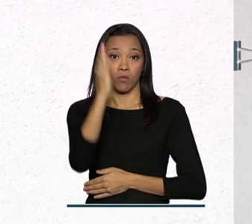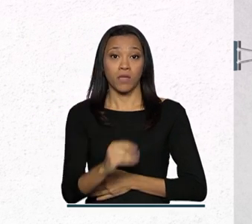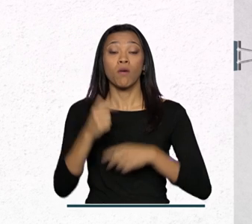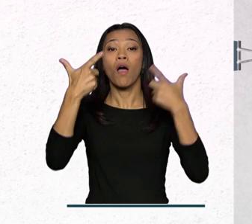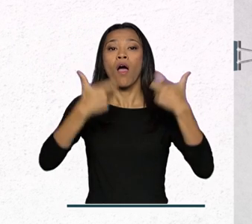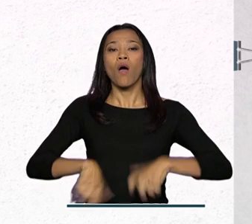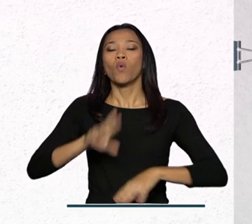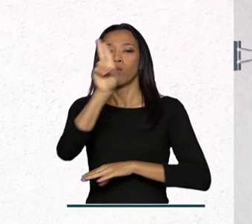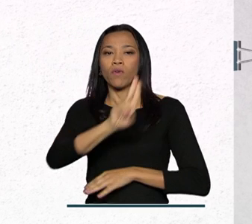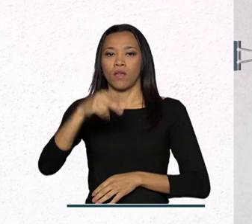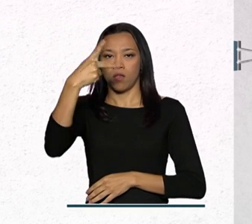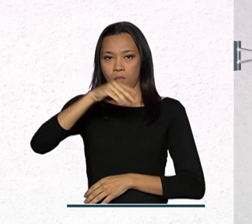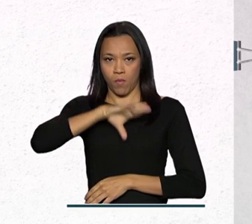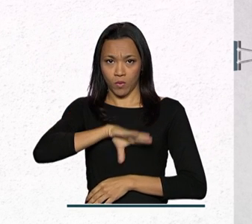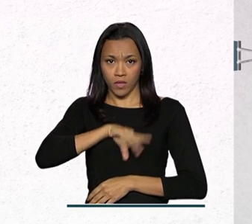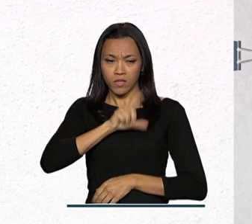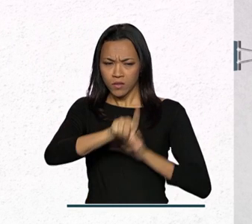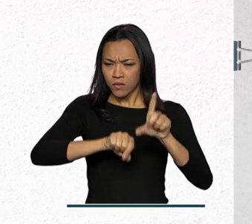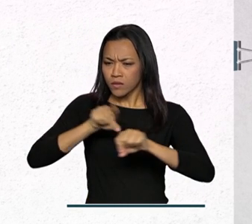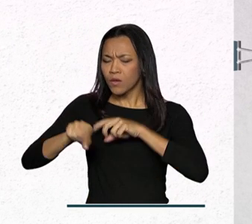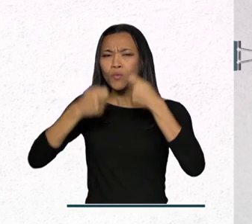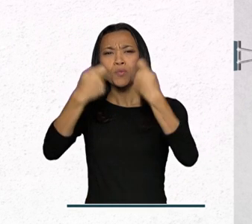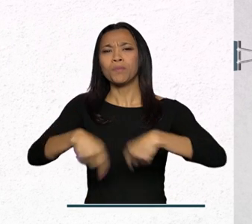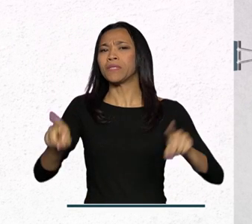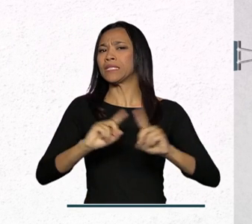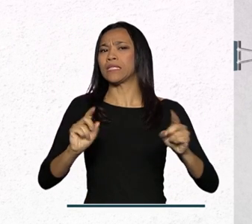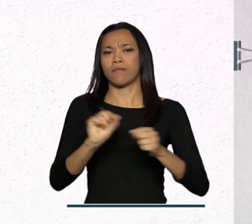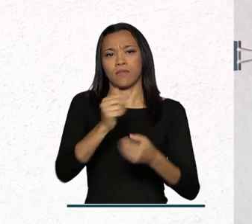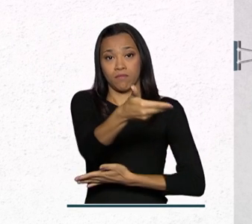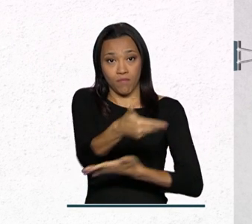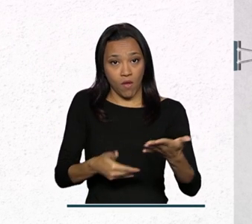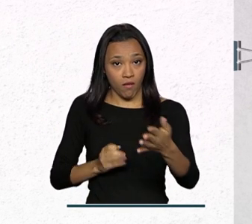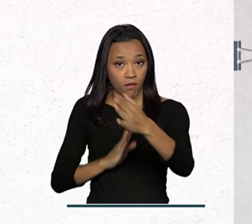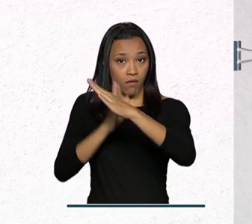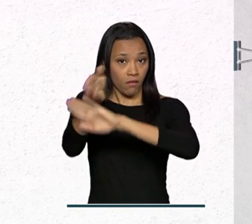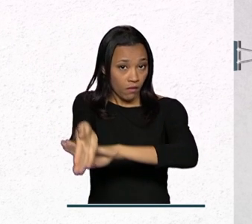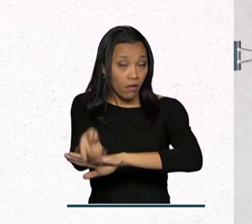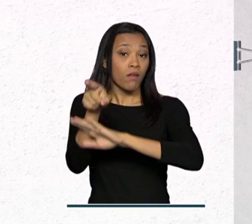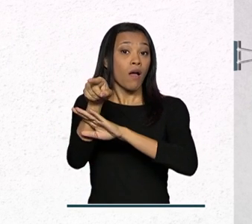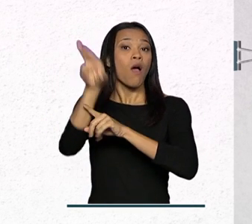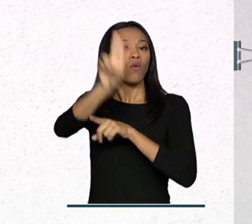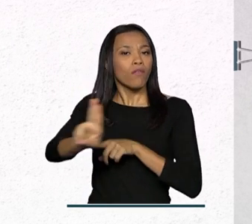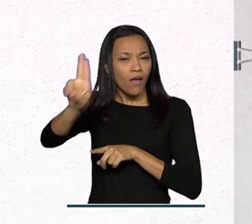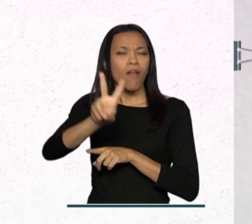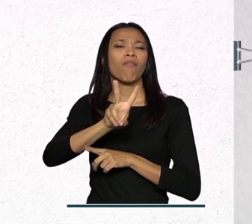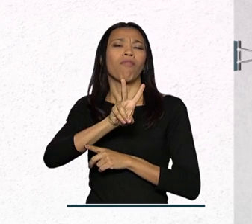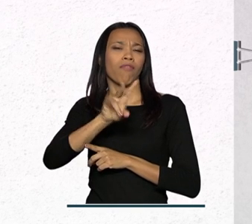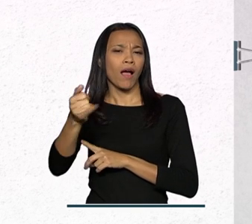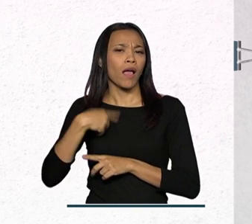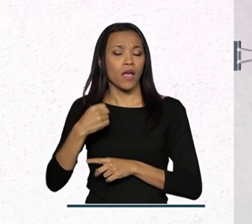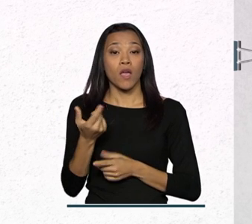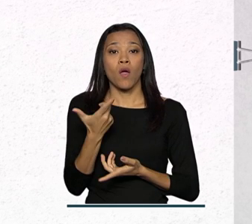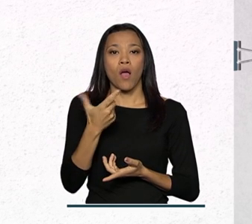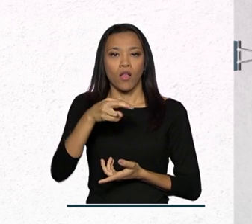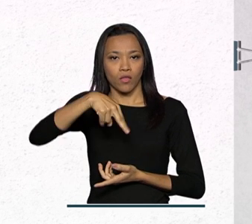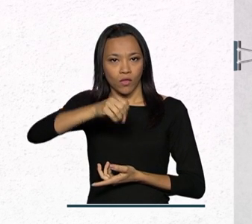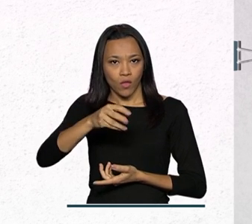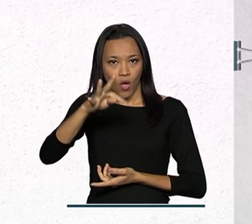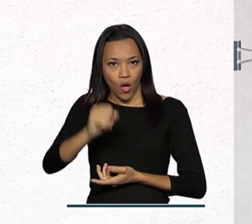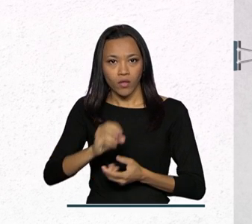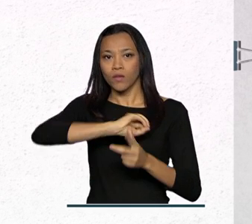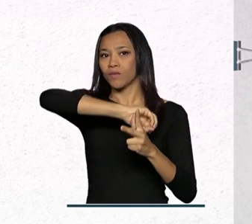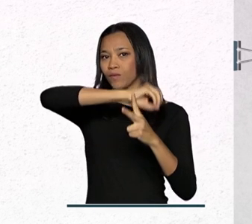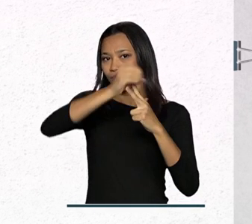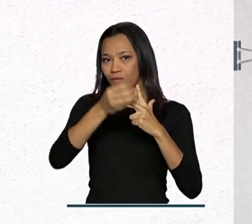Algarve. Para a seleção, não há necessidade de fazer prova de ingresso. A instituição vai considerar a nota do estudante no Exame